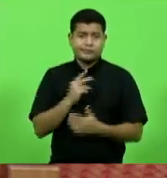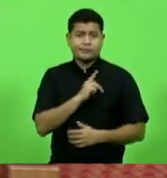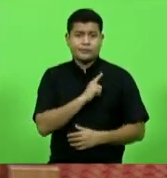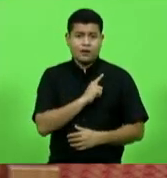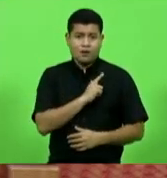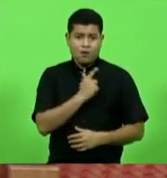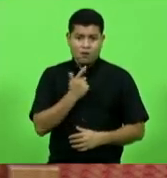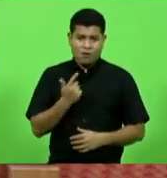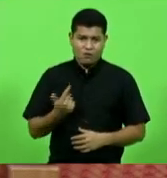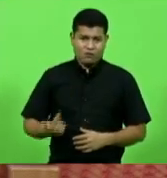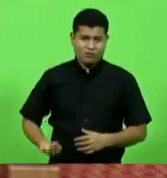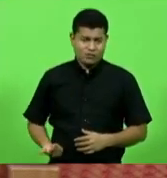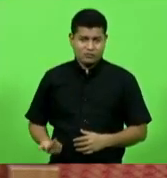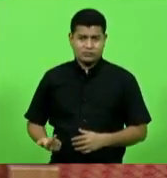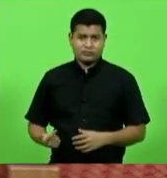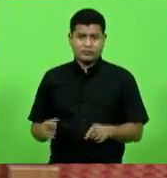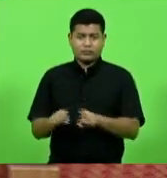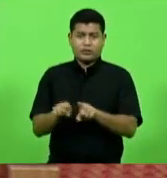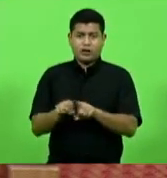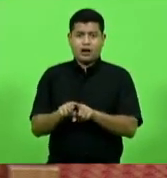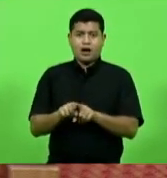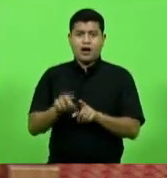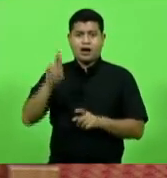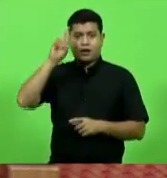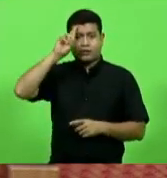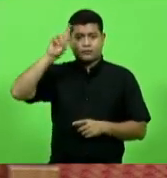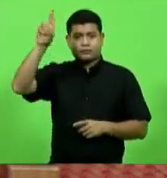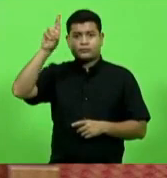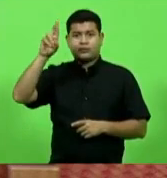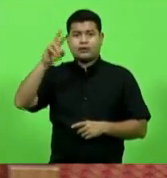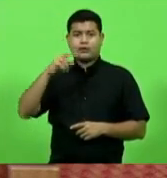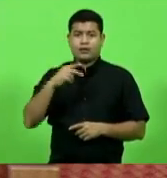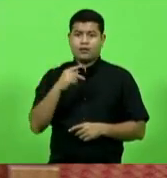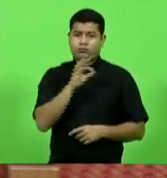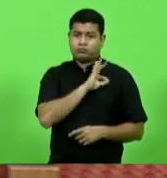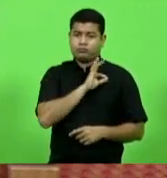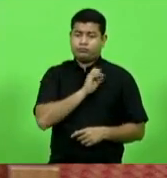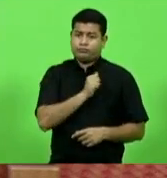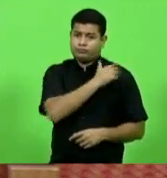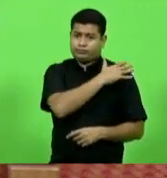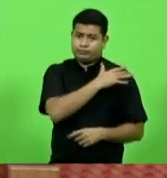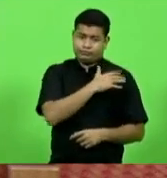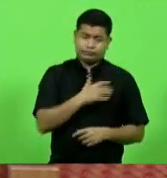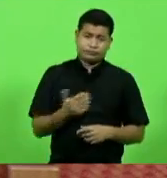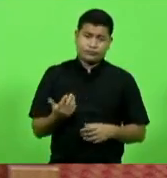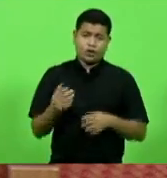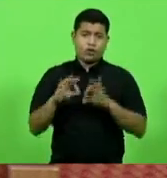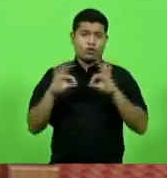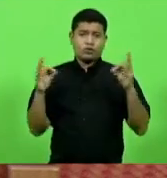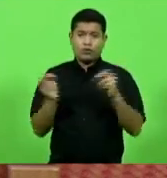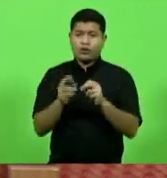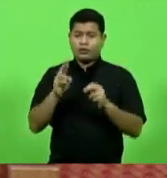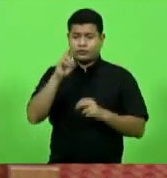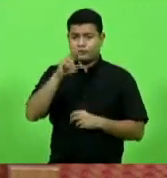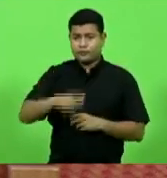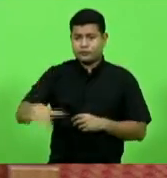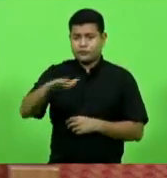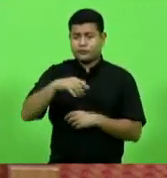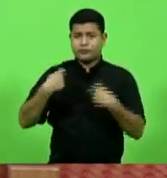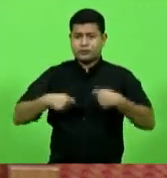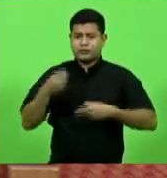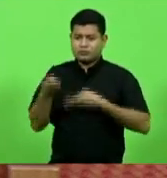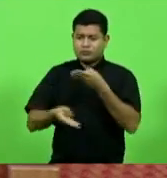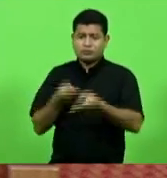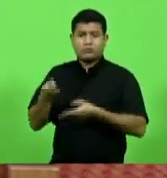da polícia militar para que todas as regiões sejam atendidas dentro do possível dentro da